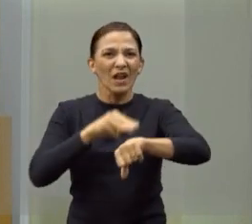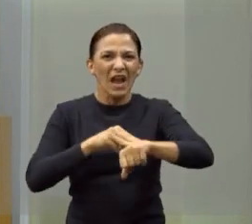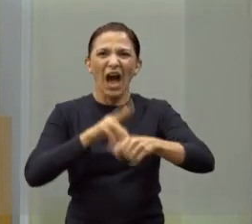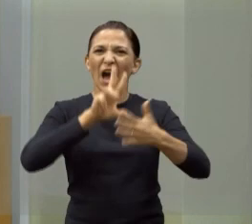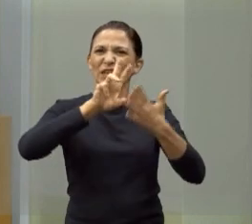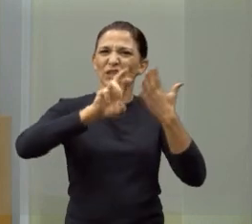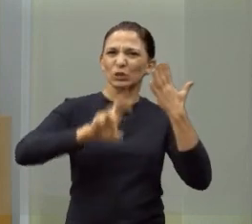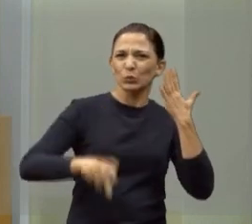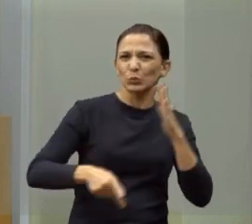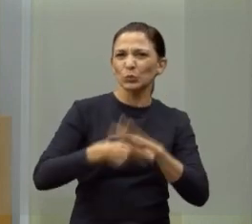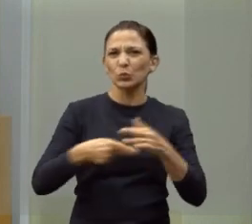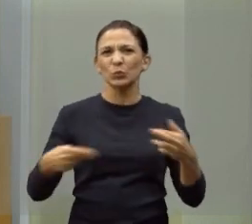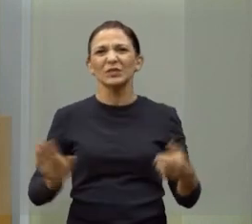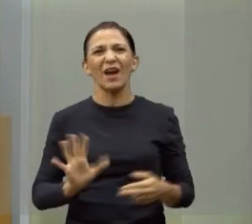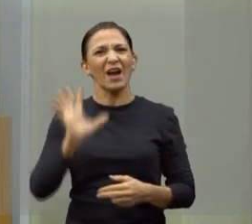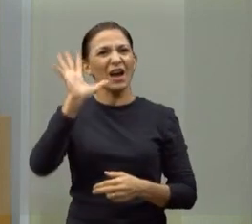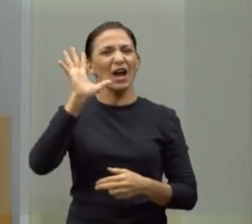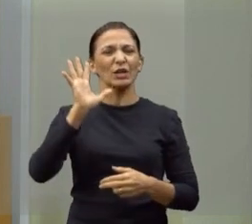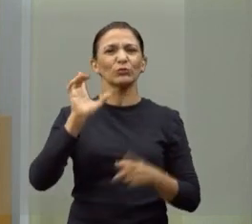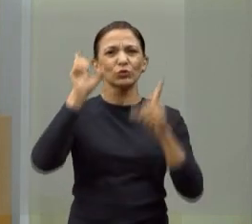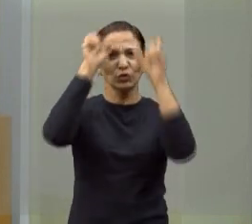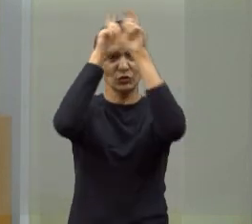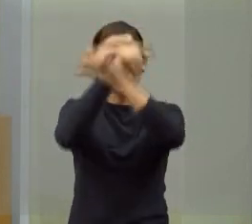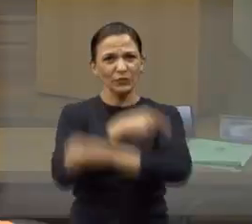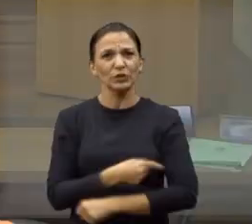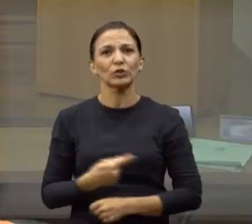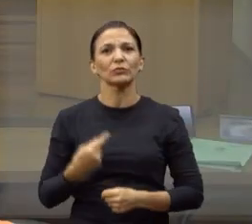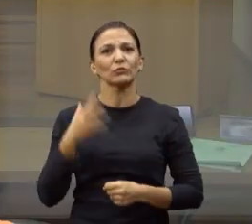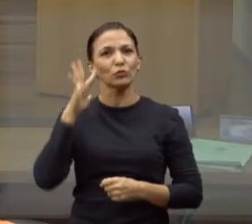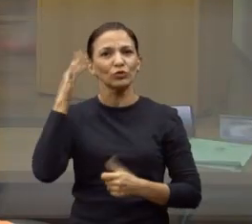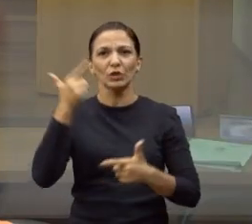tanto tem nos cobrado um preço caro. Obrigada e encerro por aqui.